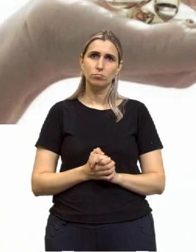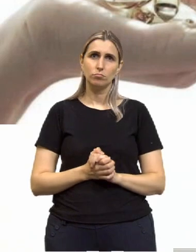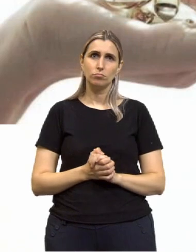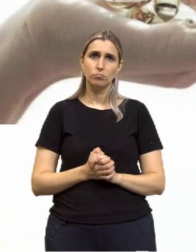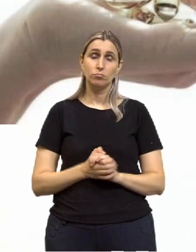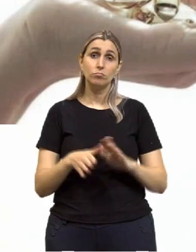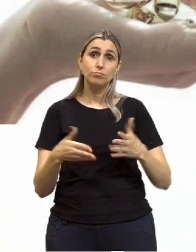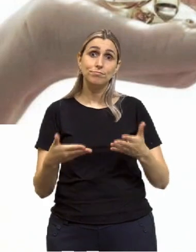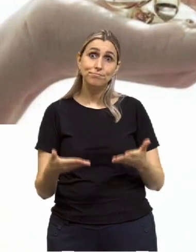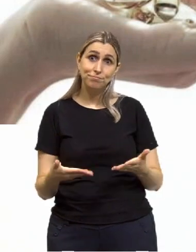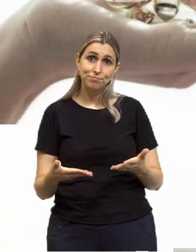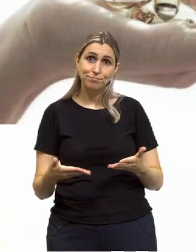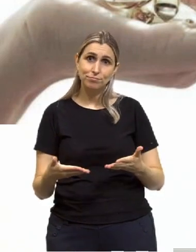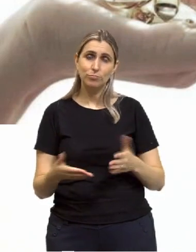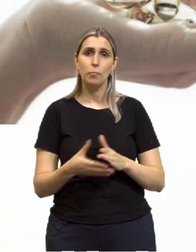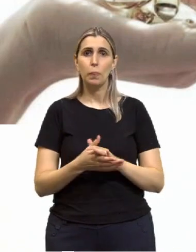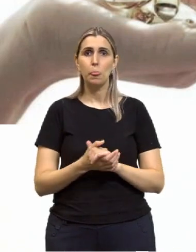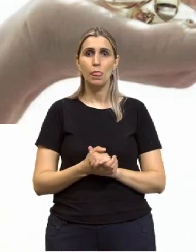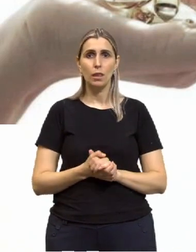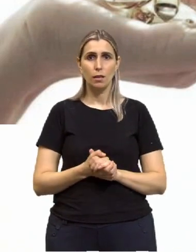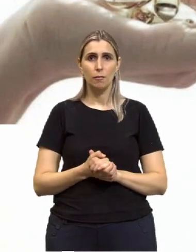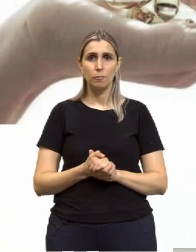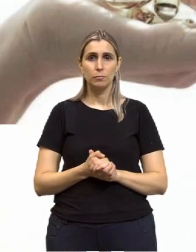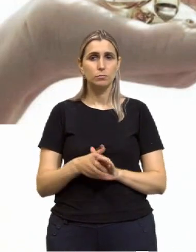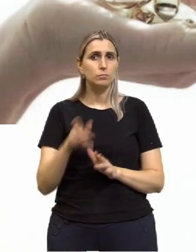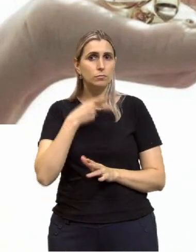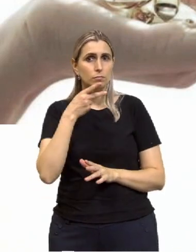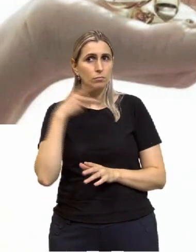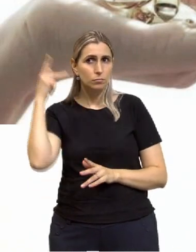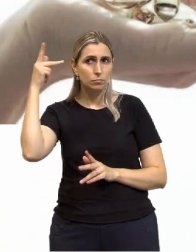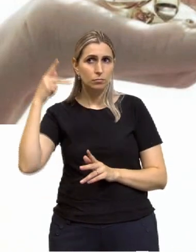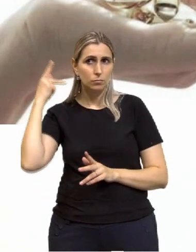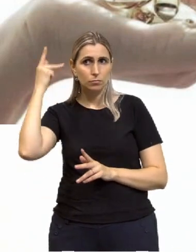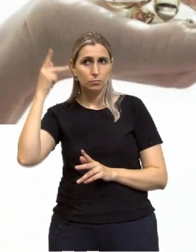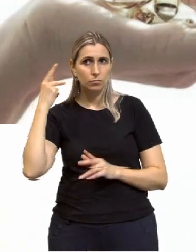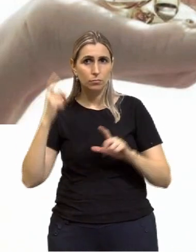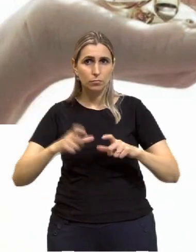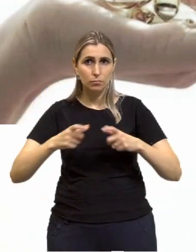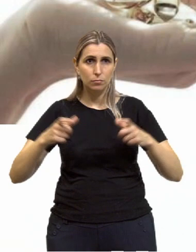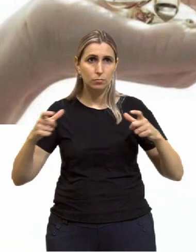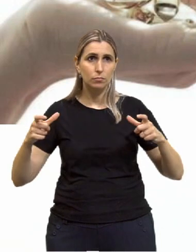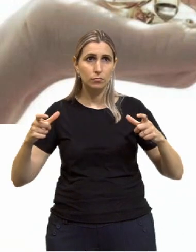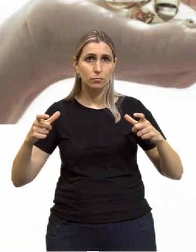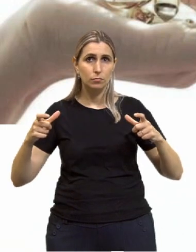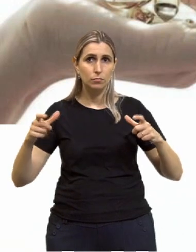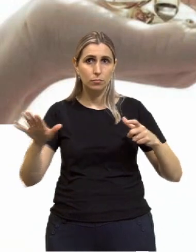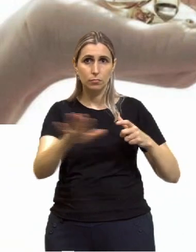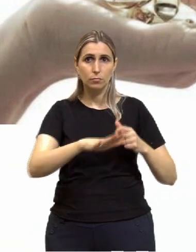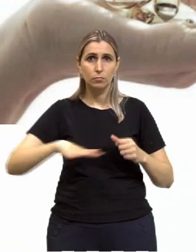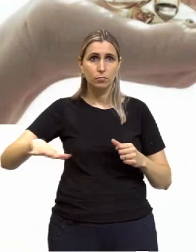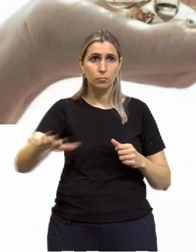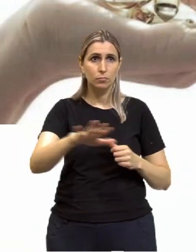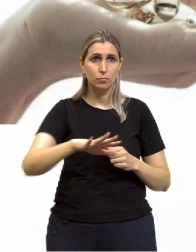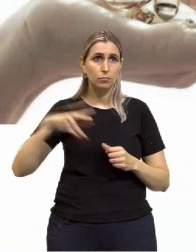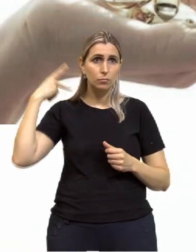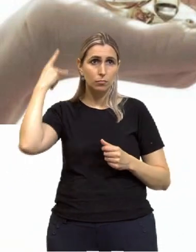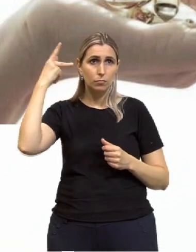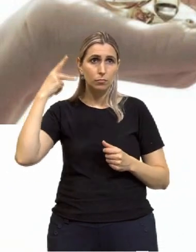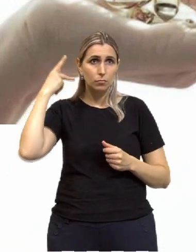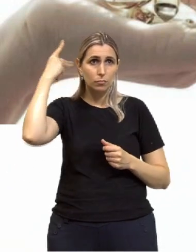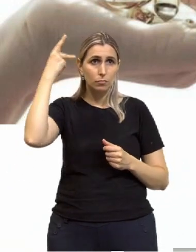E agora, então, falando de política e ampliando o nosso campo da política,